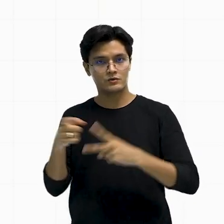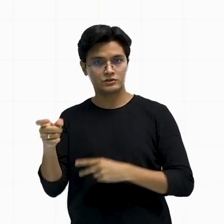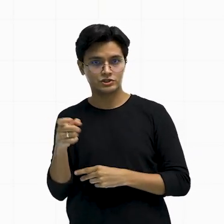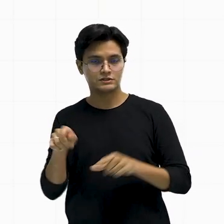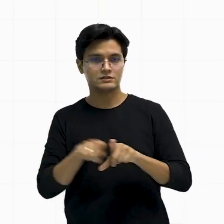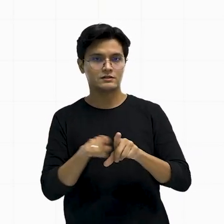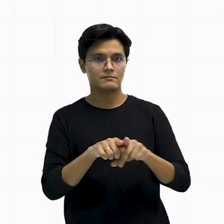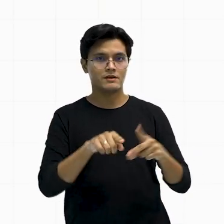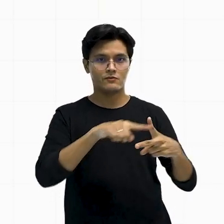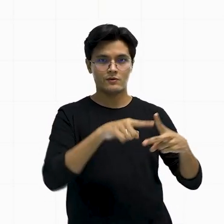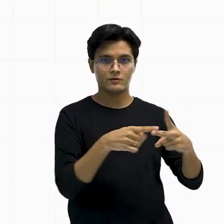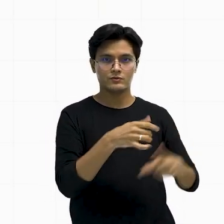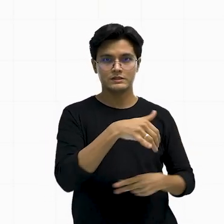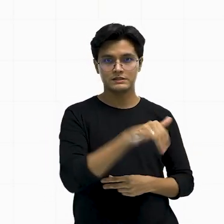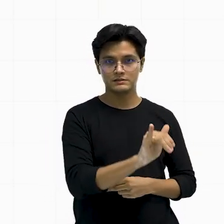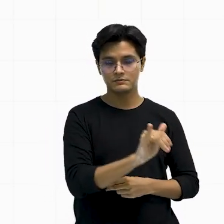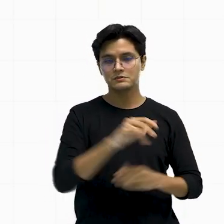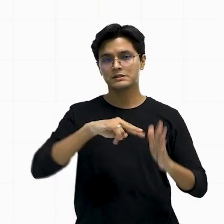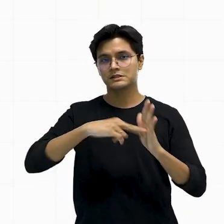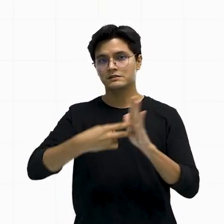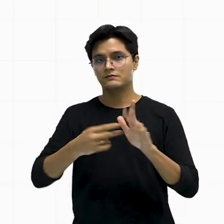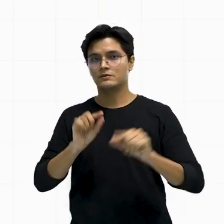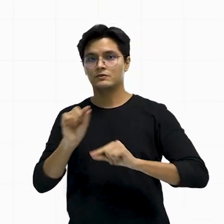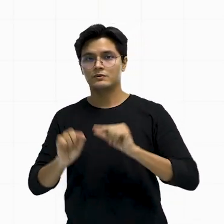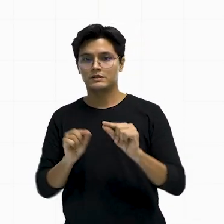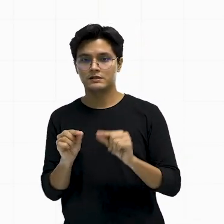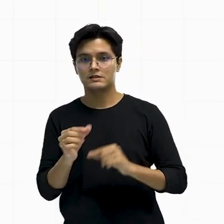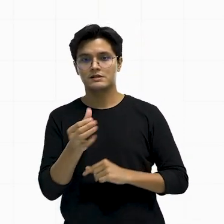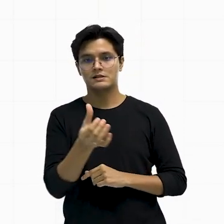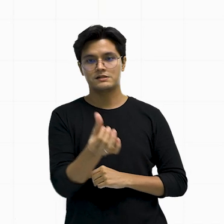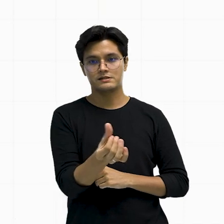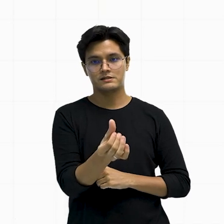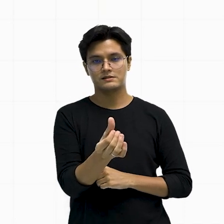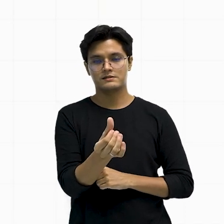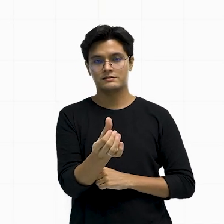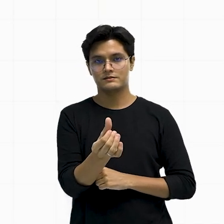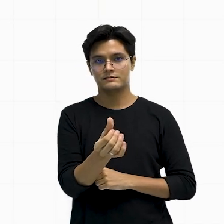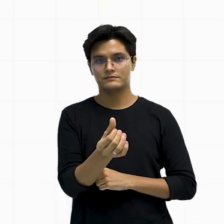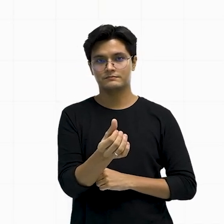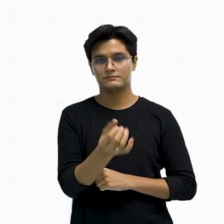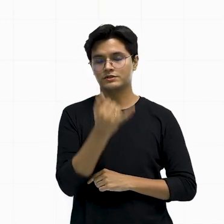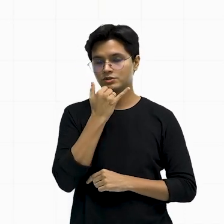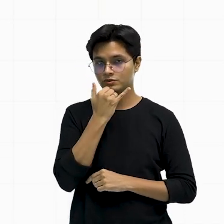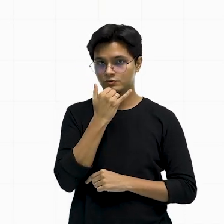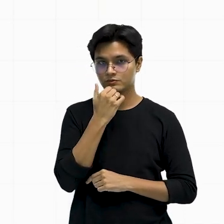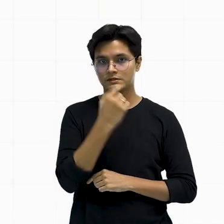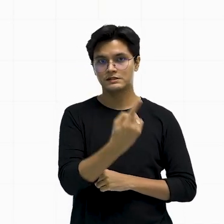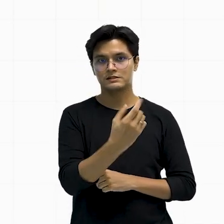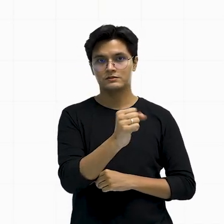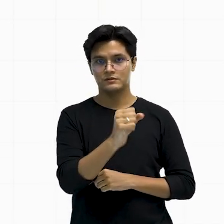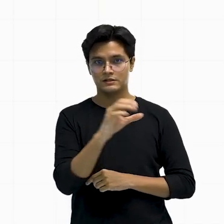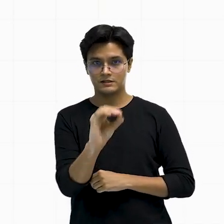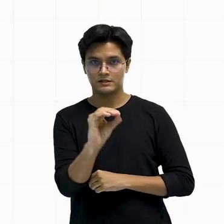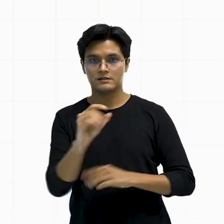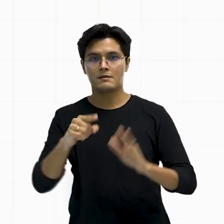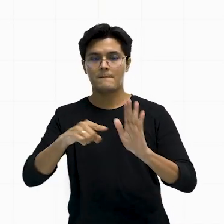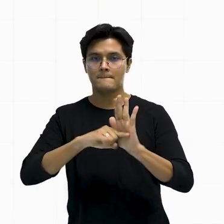vou chamar de Y, tá? Ou seja, 60... Ou melhor, 180 menos 60, né?